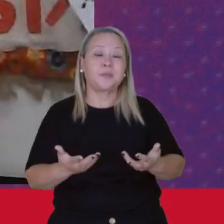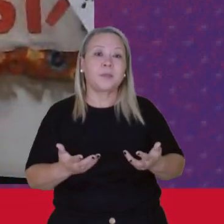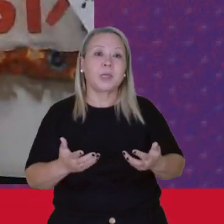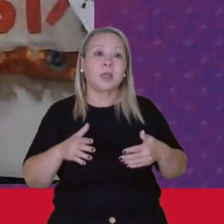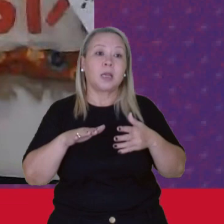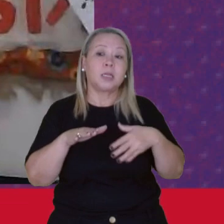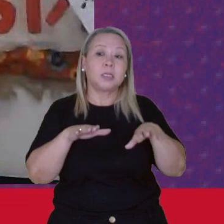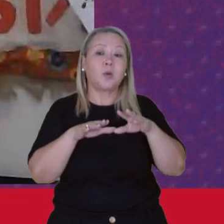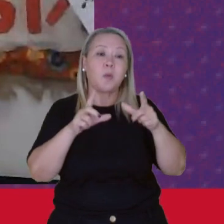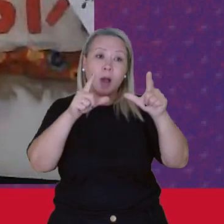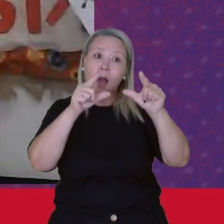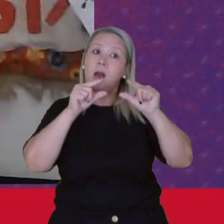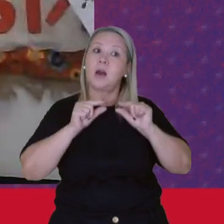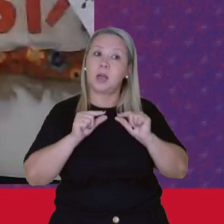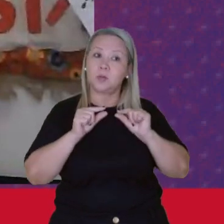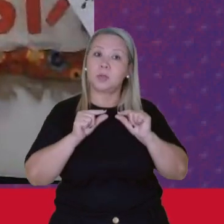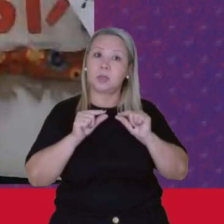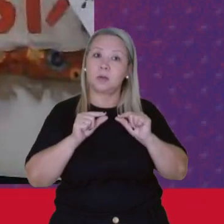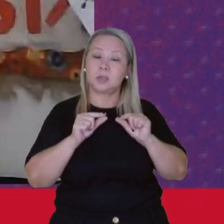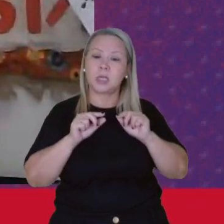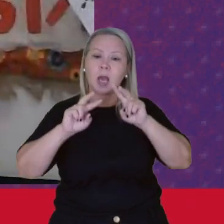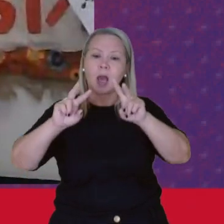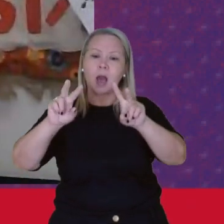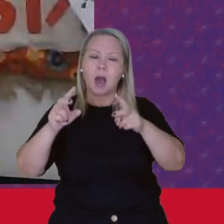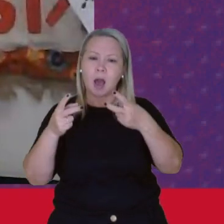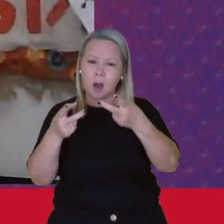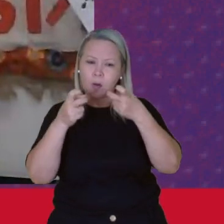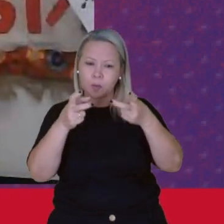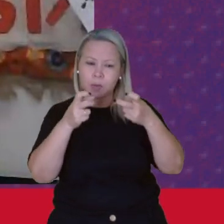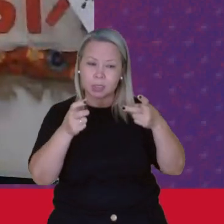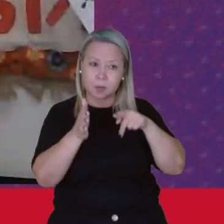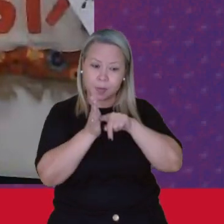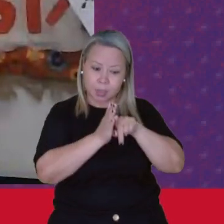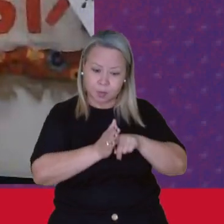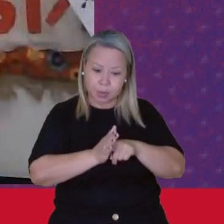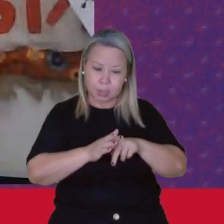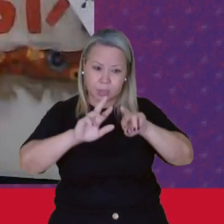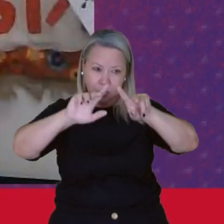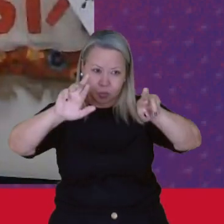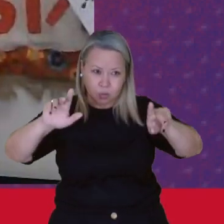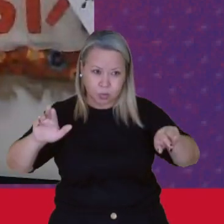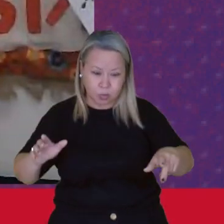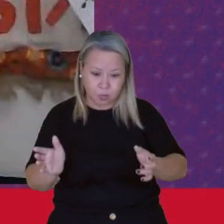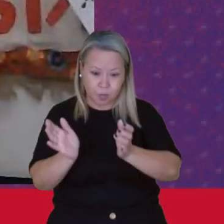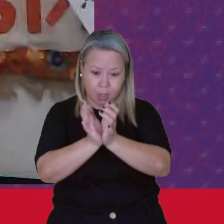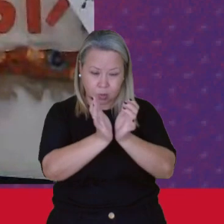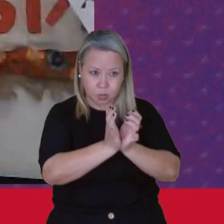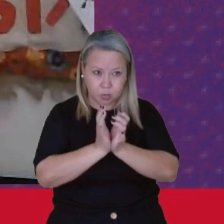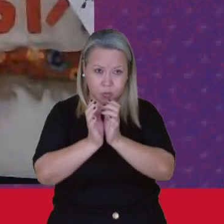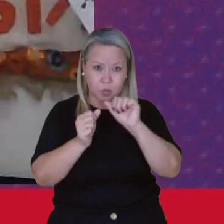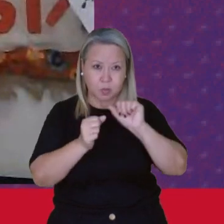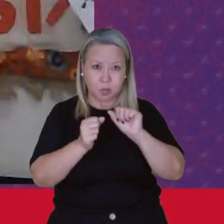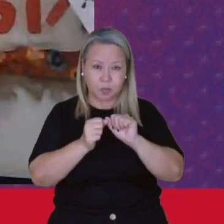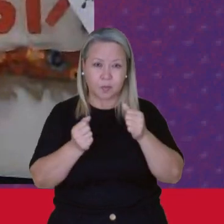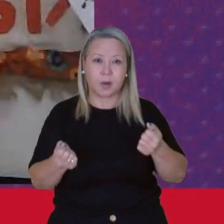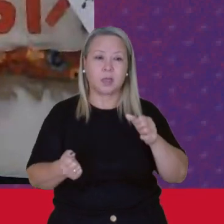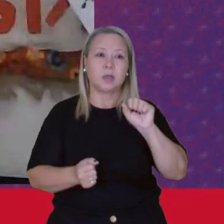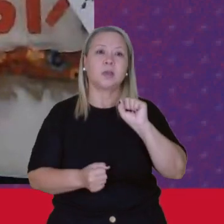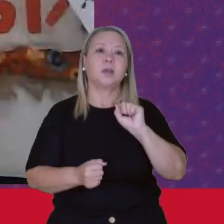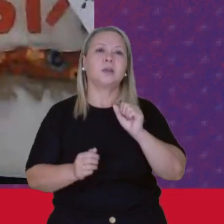redução Assim A gente Ao ver as pesquisas Realizadas aí Por diversos grupos Sof